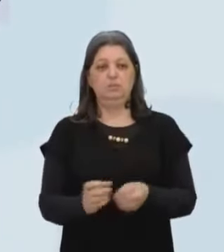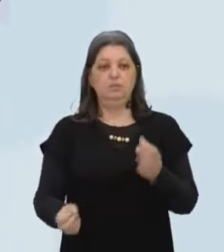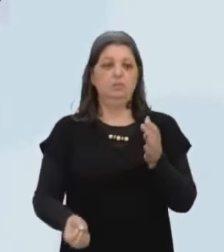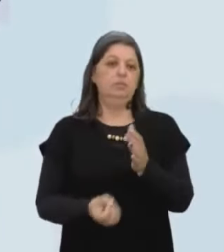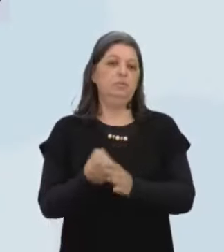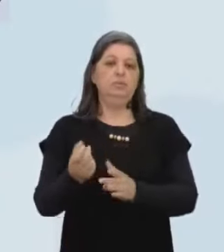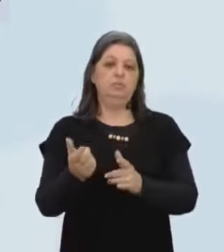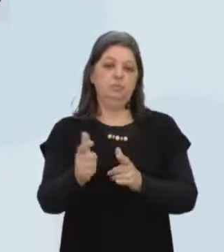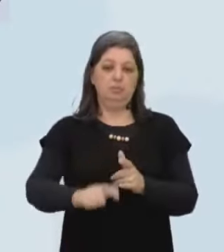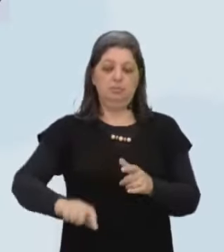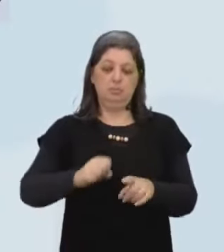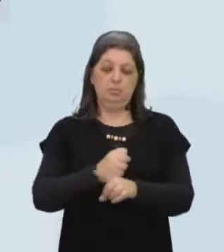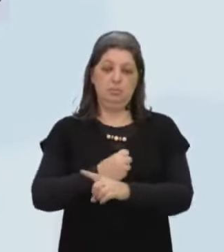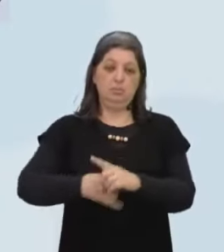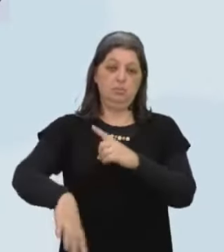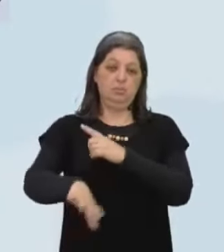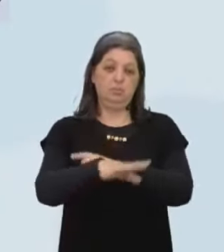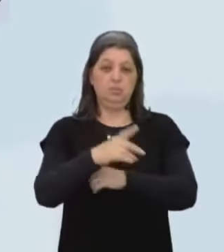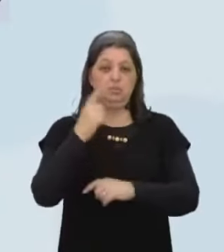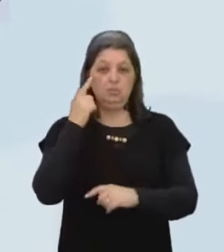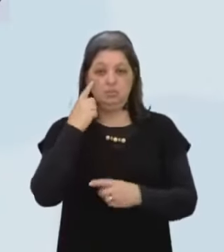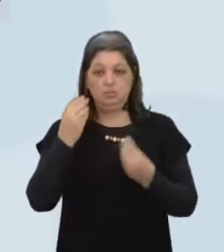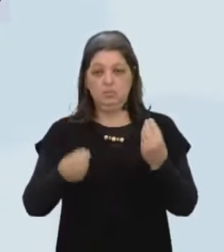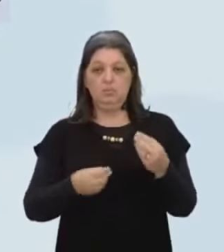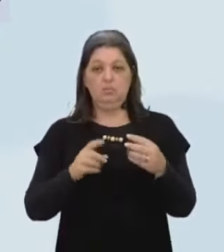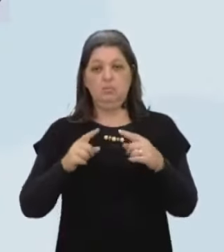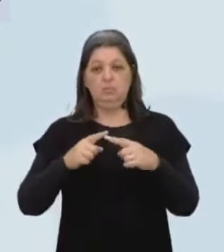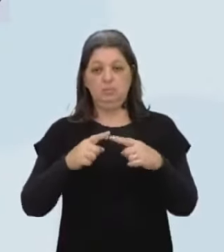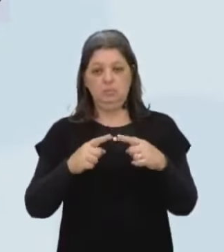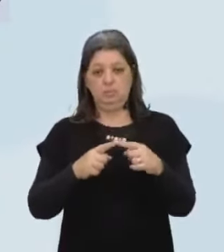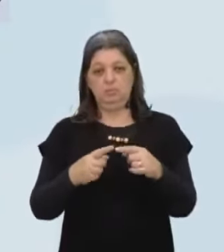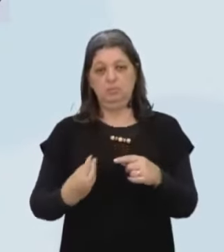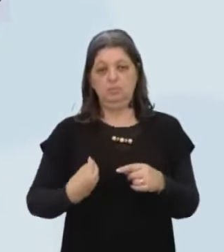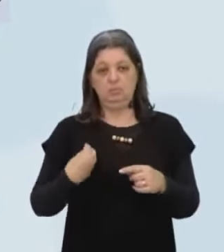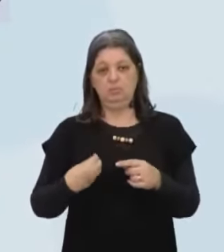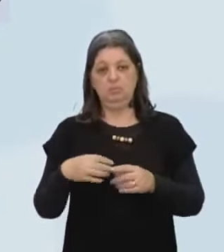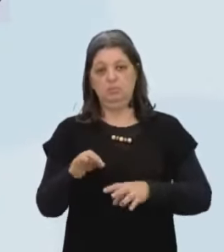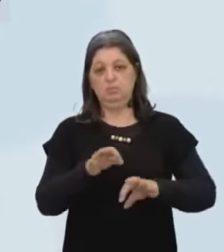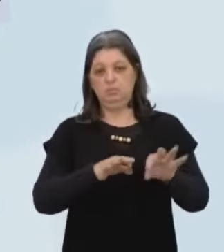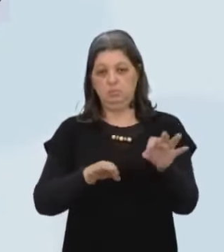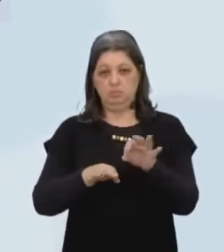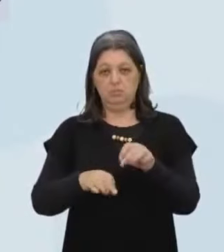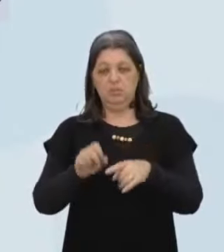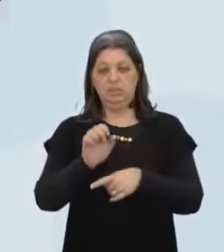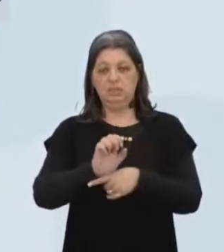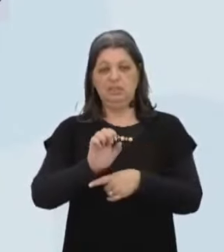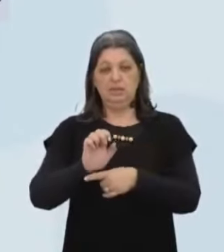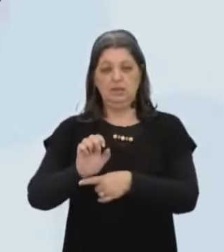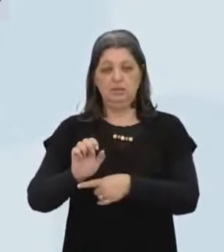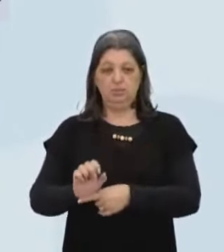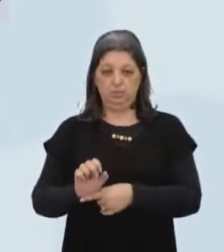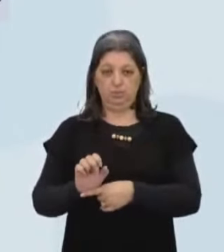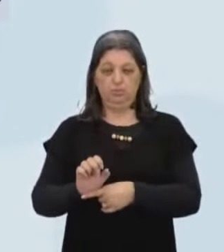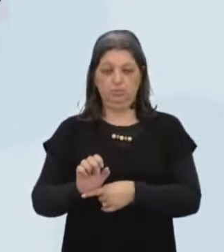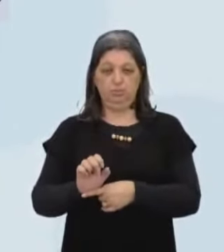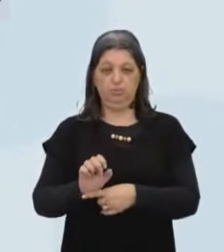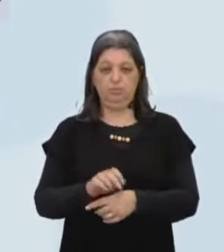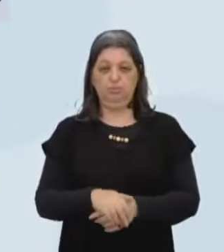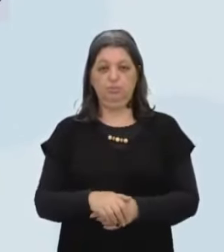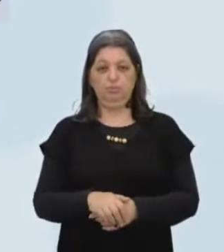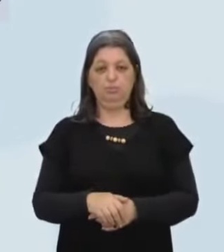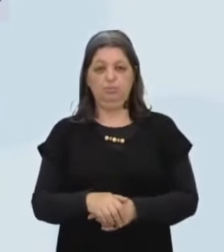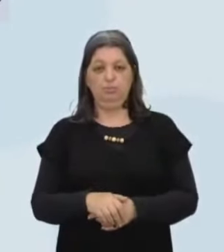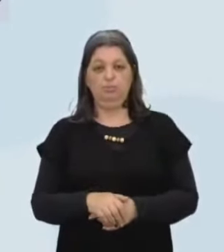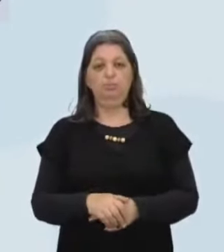Duroduramente pacificados Está ligado A organização da vida social Na forma de Estados Um